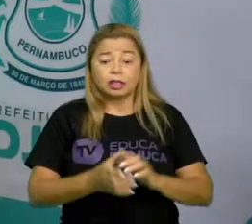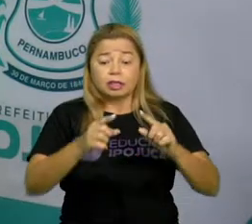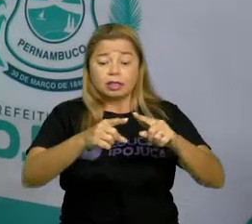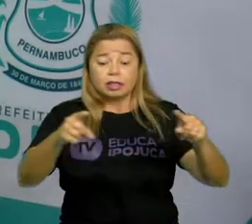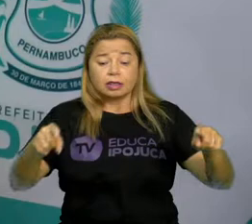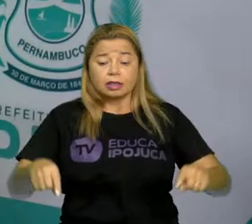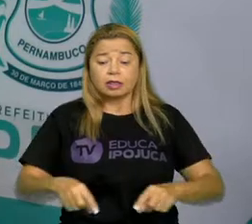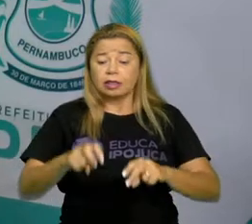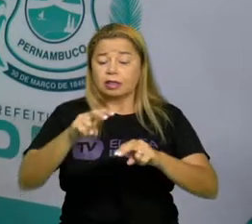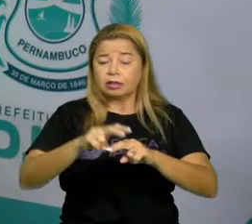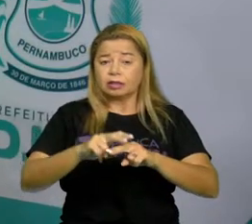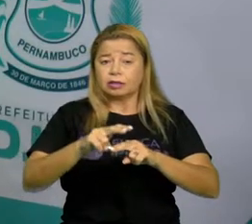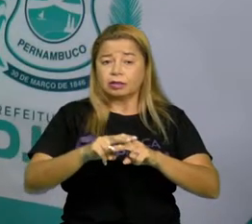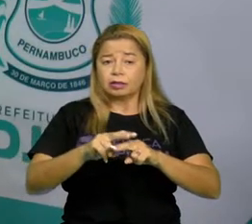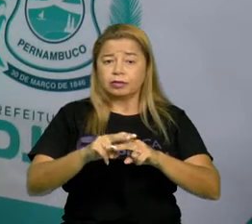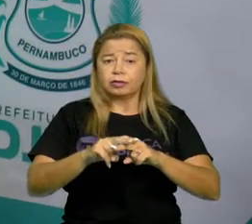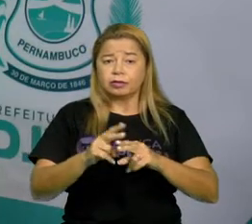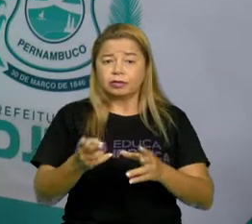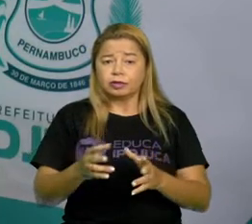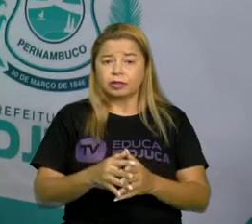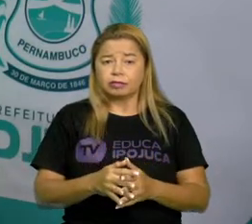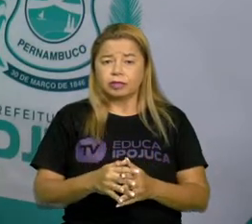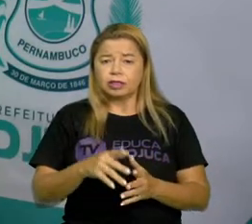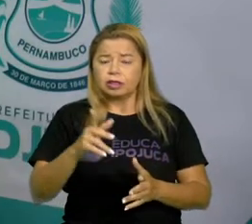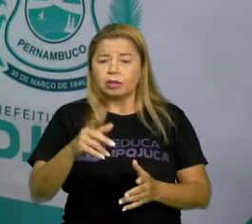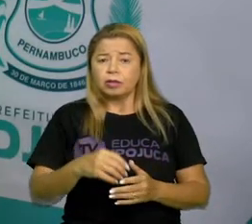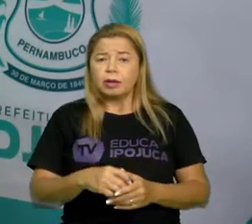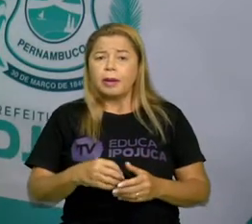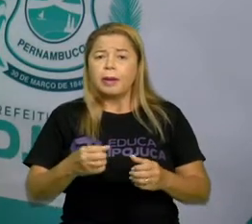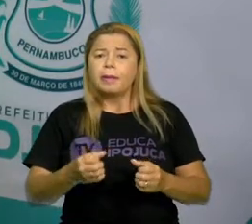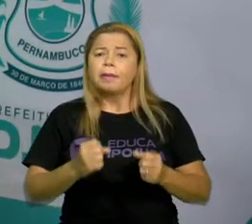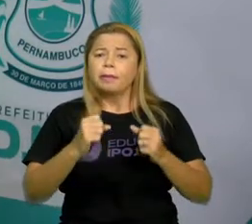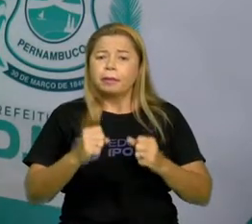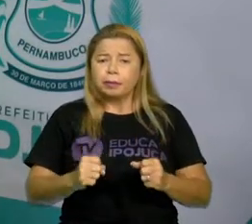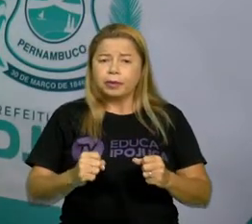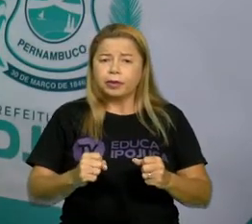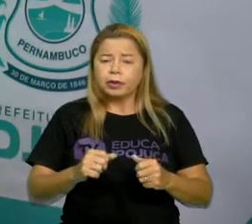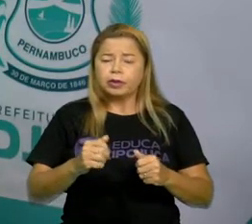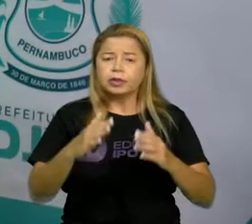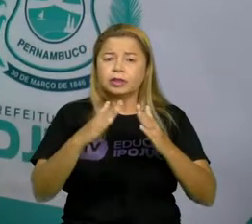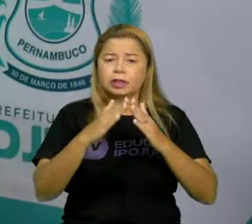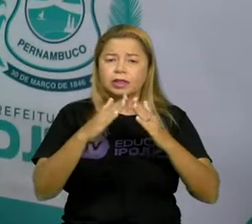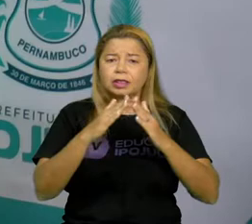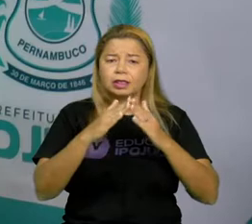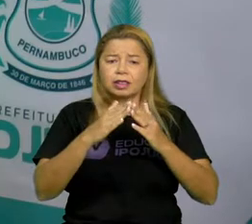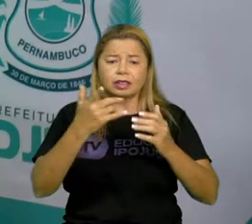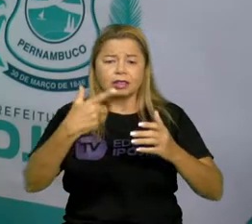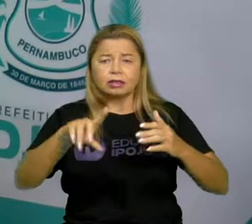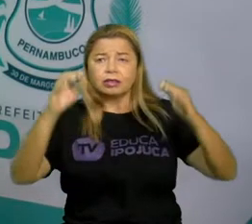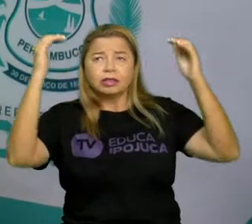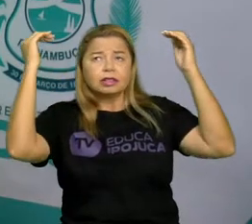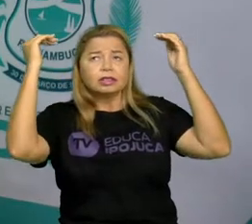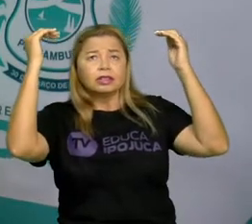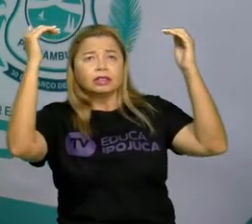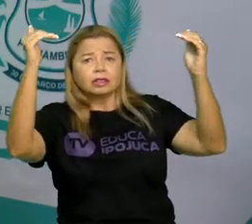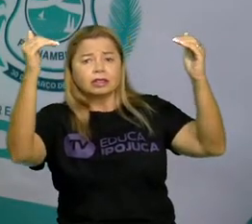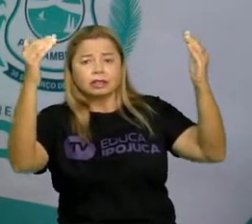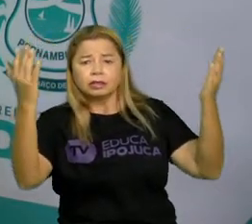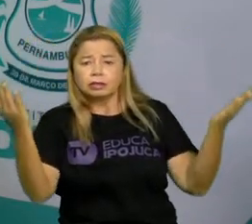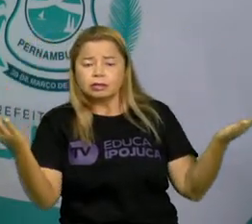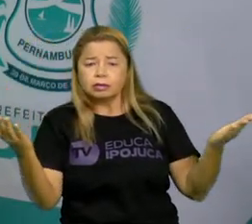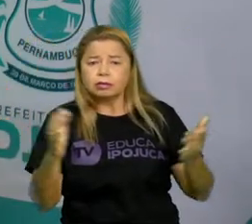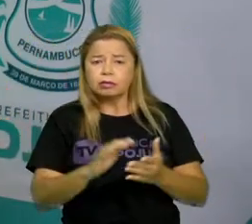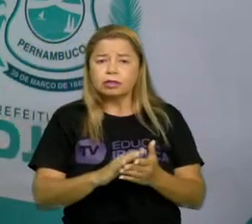O que acontece com uma casa sem teto? O que pode acontecer com uma casa sem teto, minha gente? Isso mesmo.